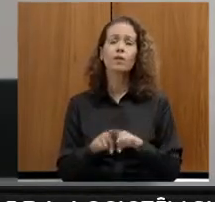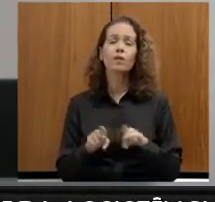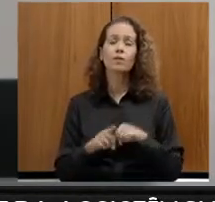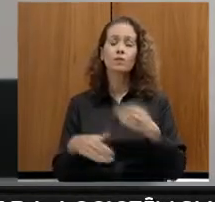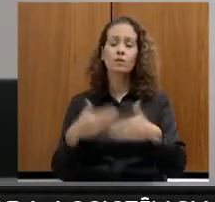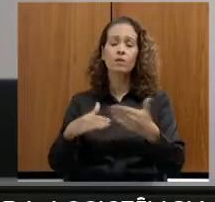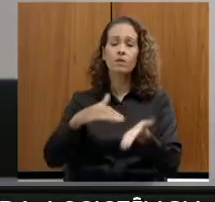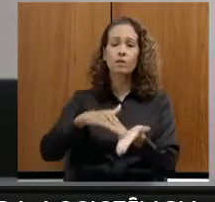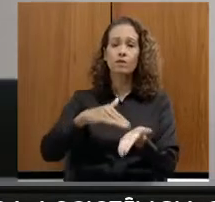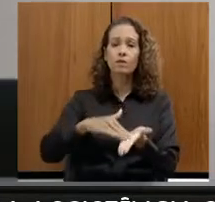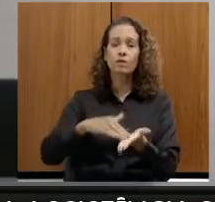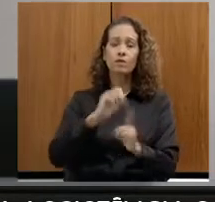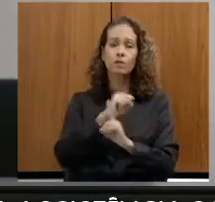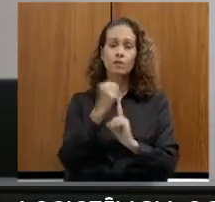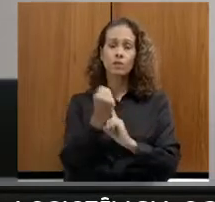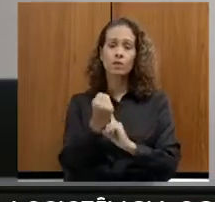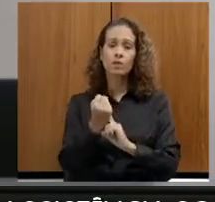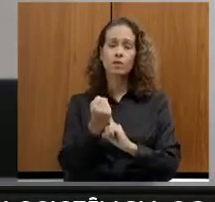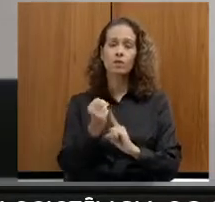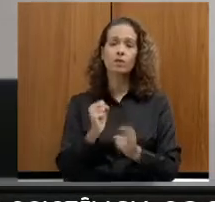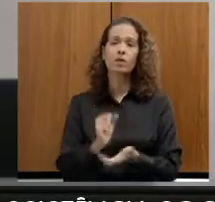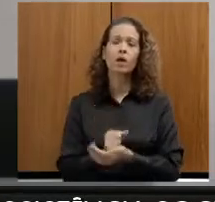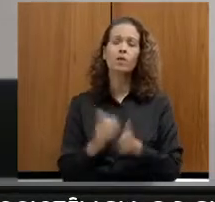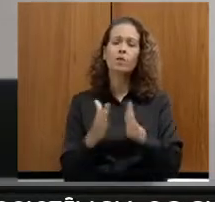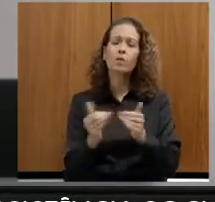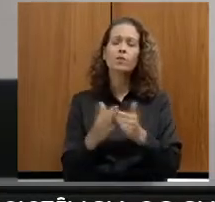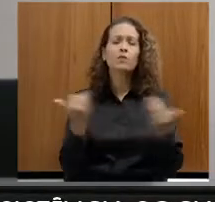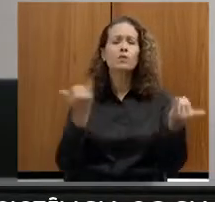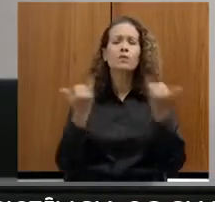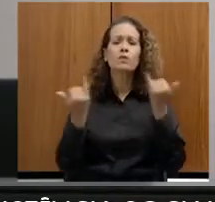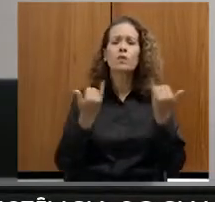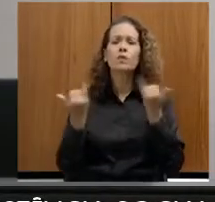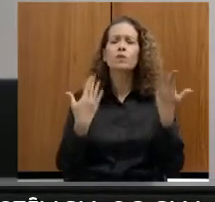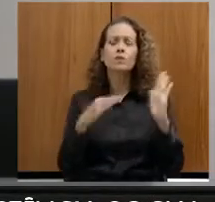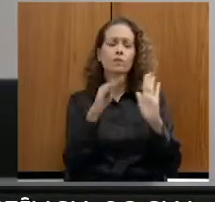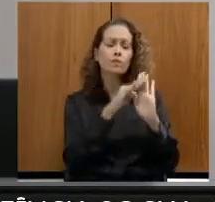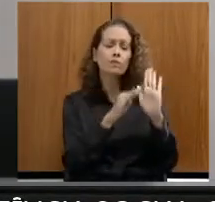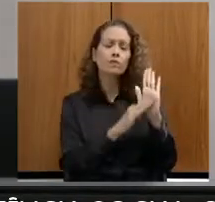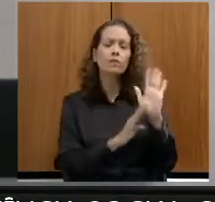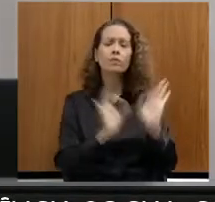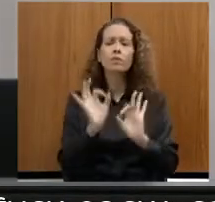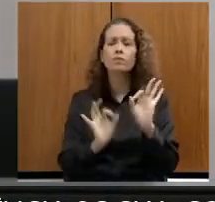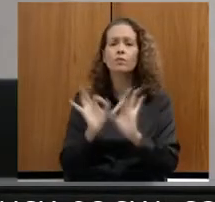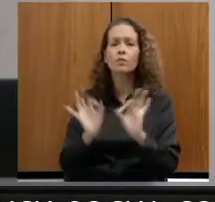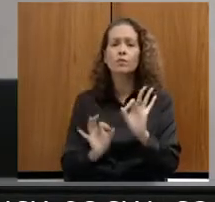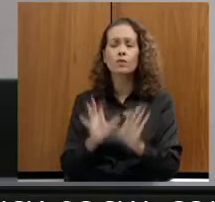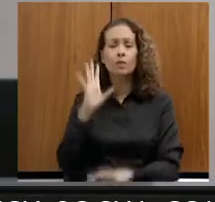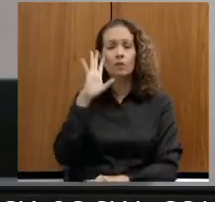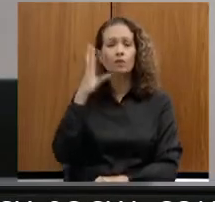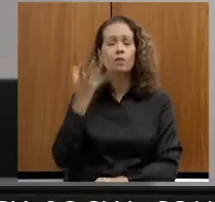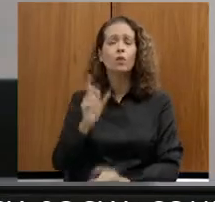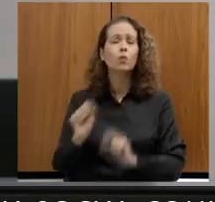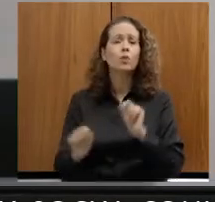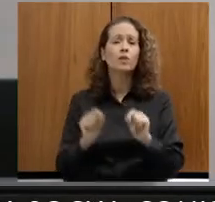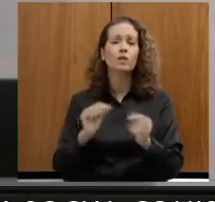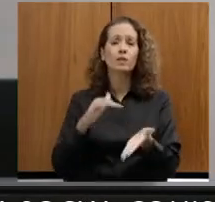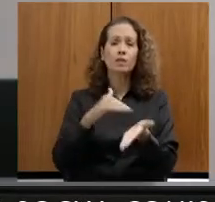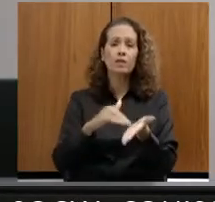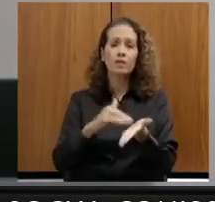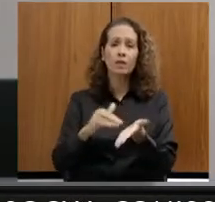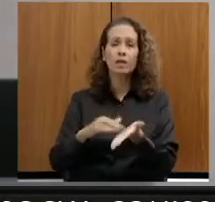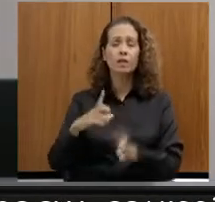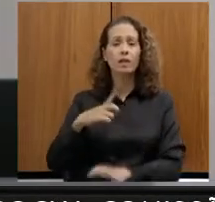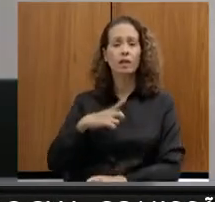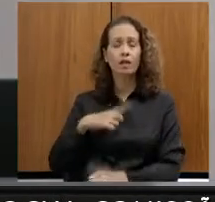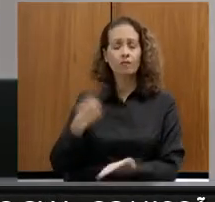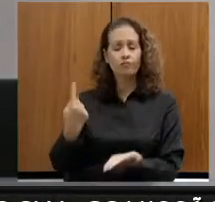Social. Pedido de informações sobre quais medidas estão sendo tomadas para que a Secretaria cumpra a